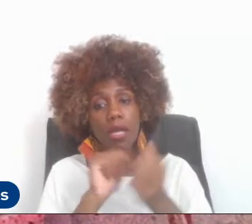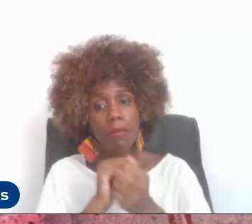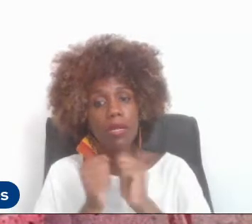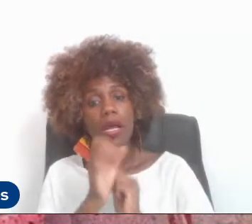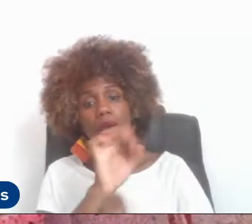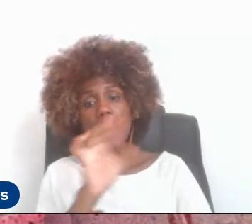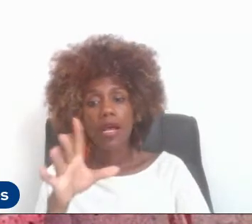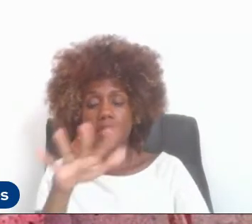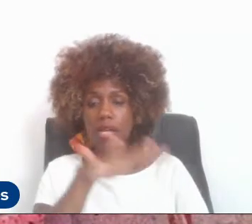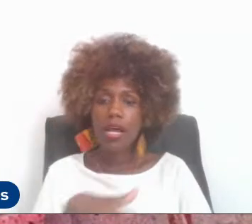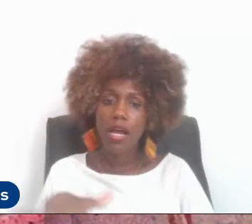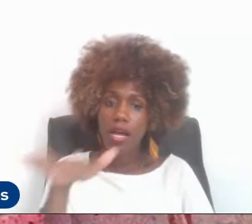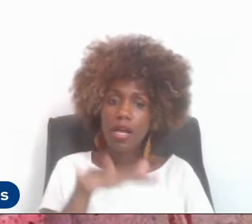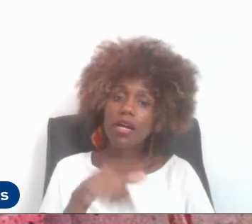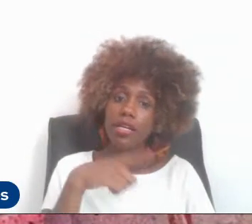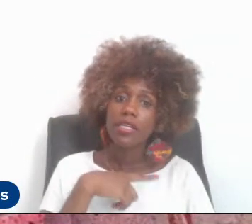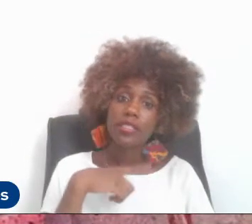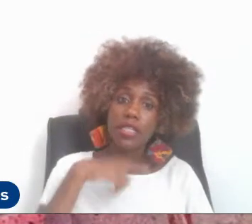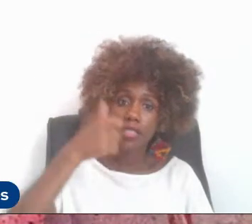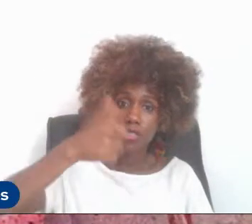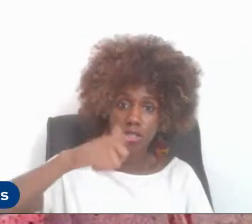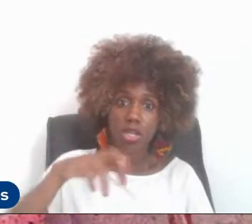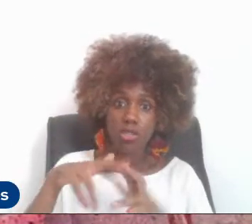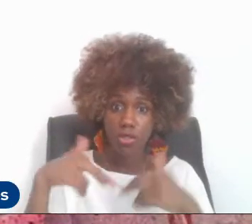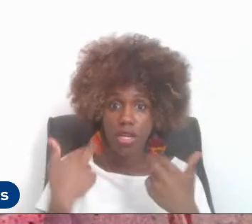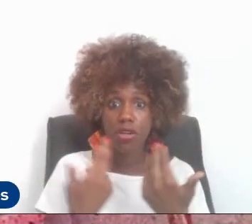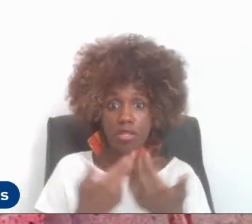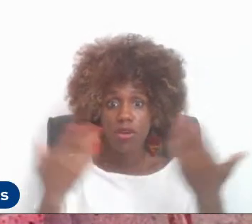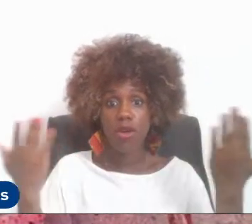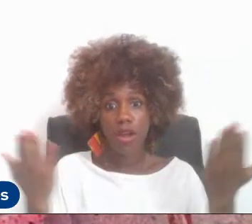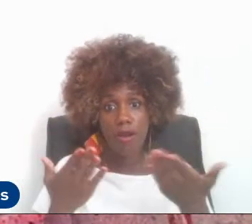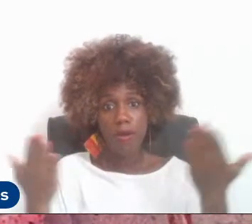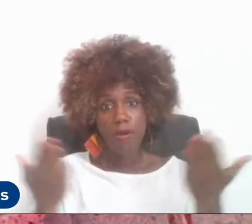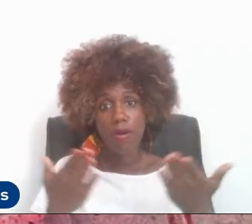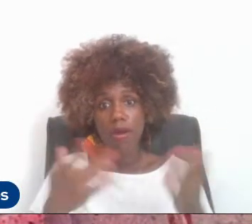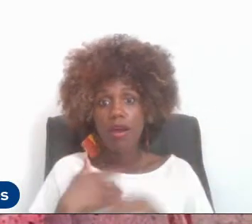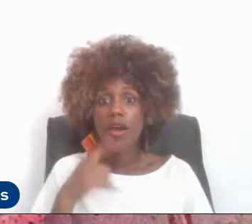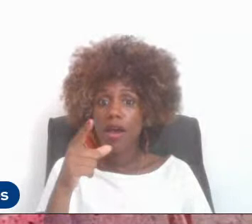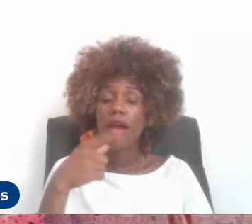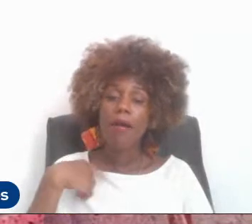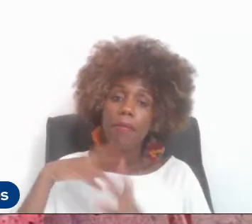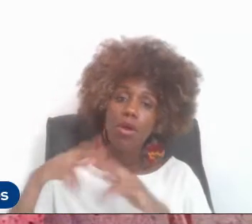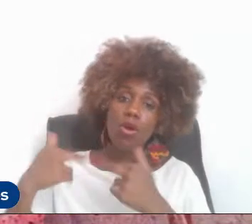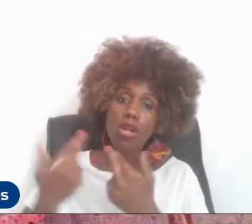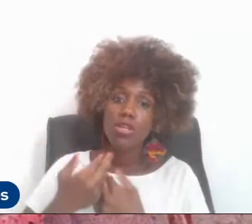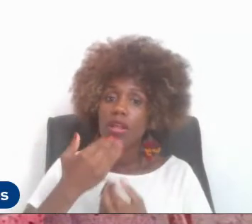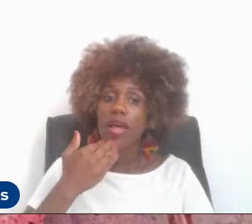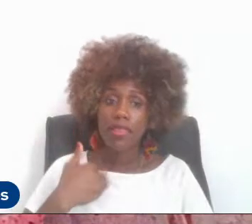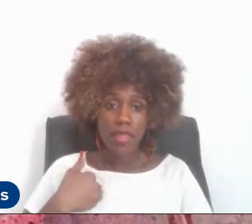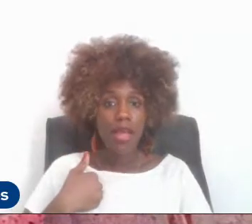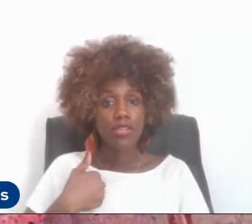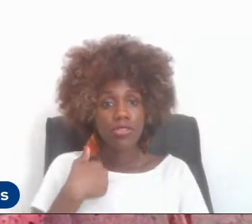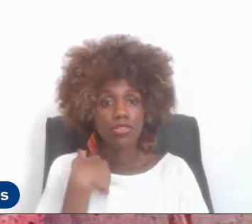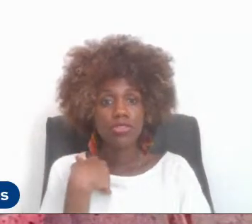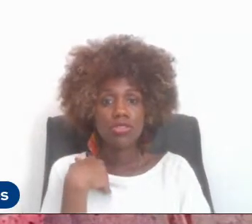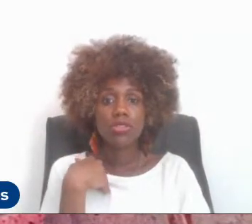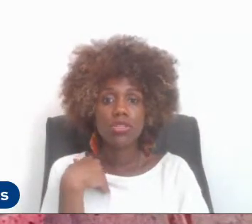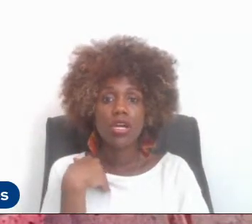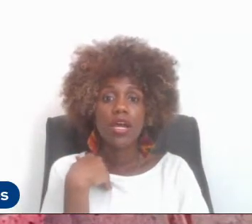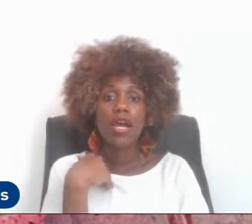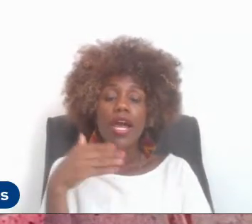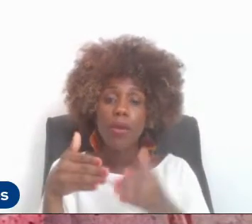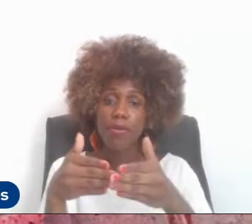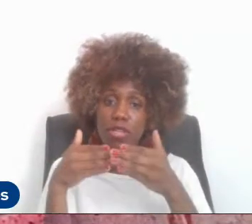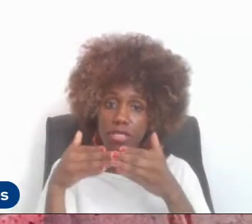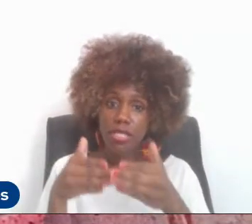fizemos isso, está em discussão, eu estou em reunião agora, a minha relatoria é à tarde, eu pedi dispensa da manhã para